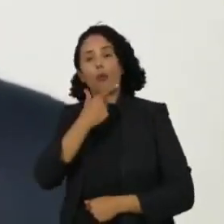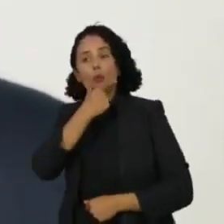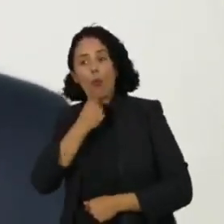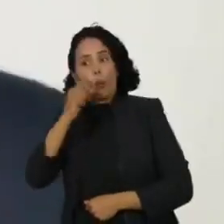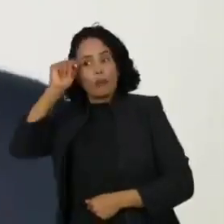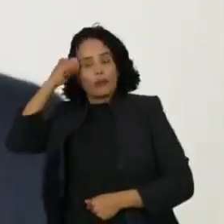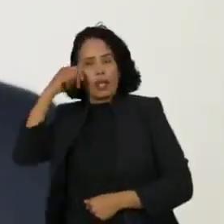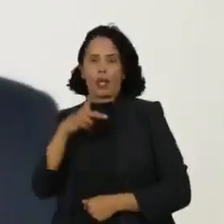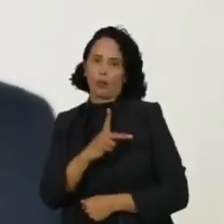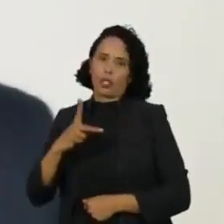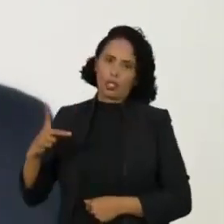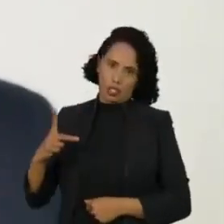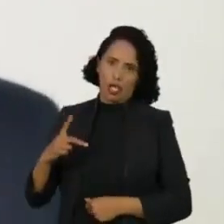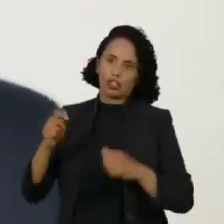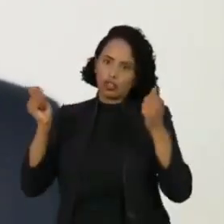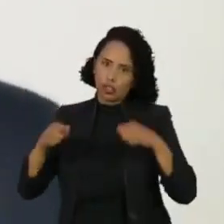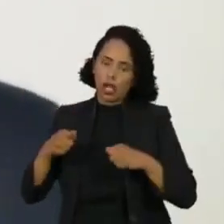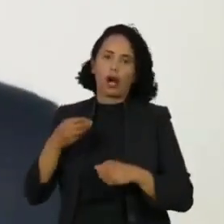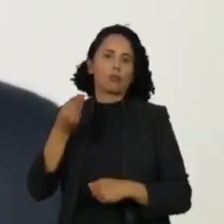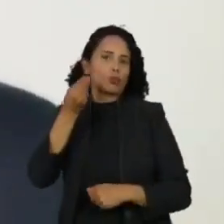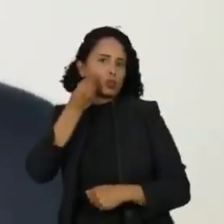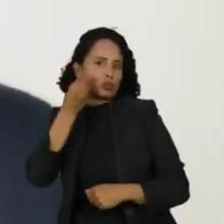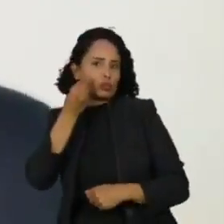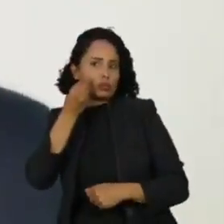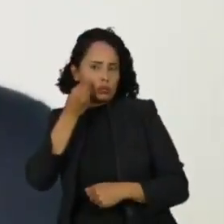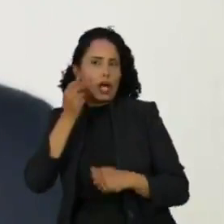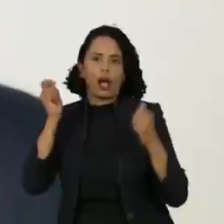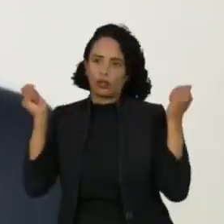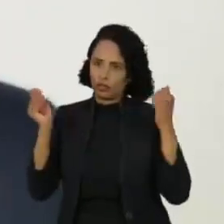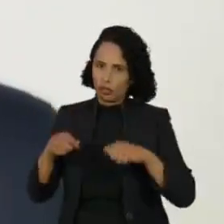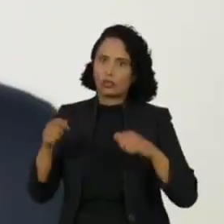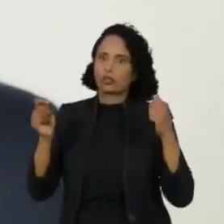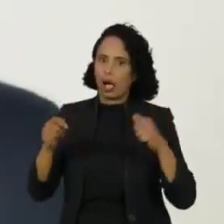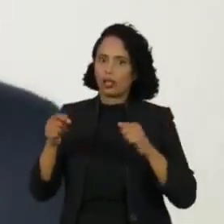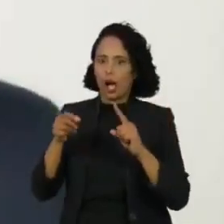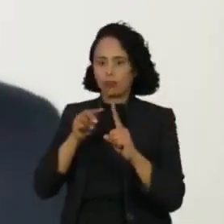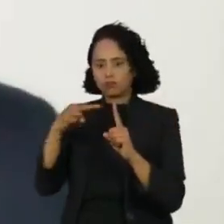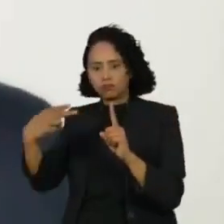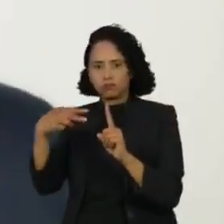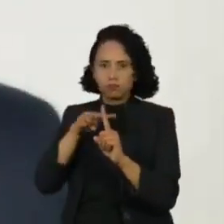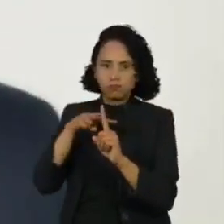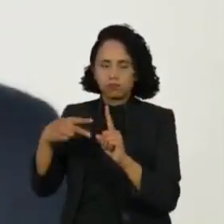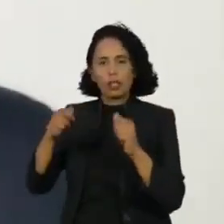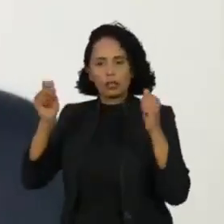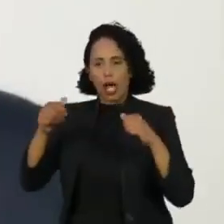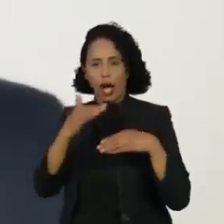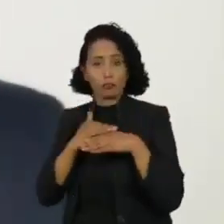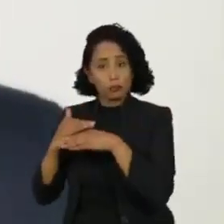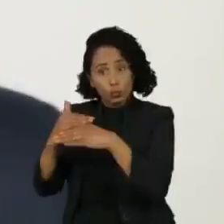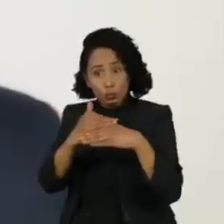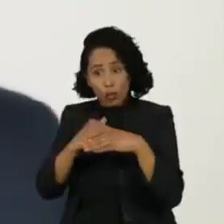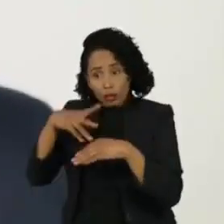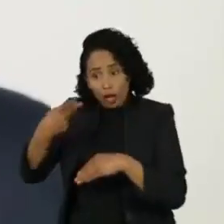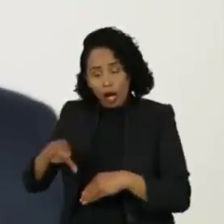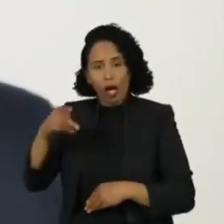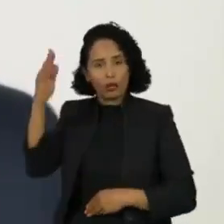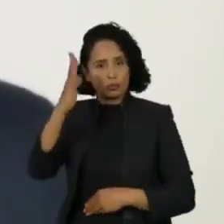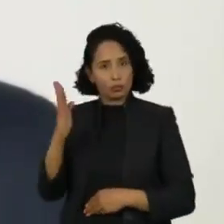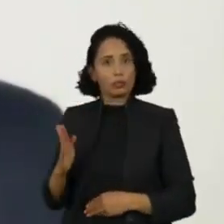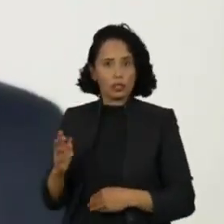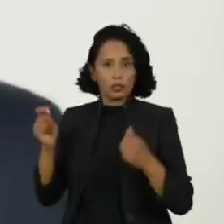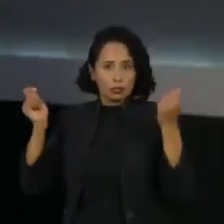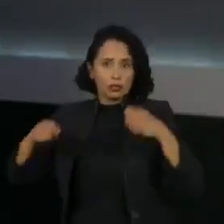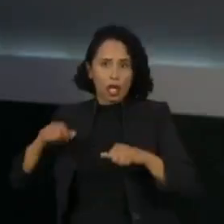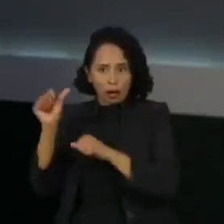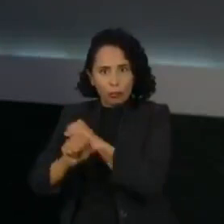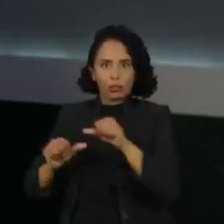agenda e dá grande oportunidade que essa perspectiva da promoção da equidade racial e empresarial pode intervir para mudar